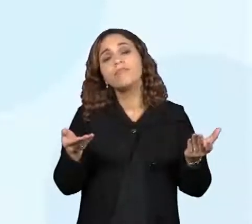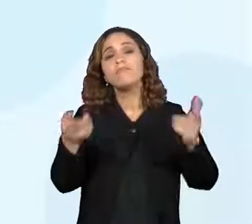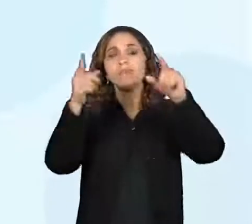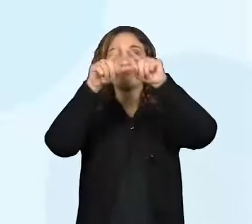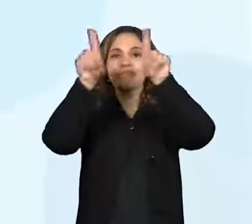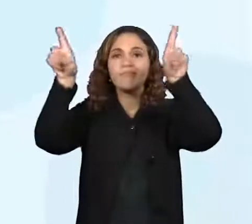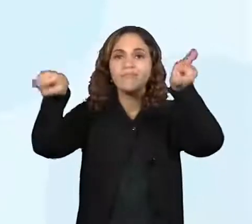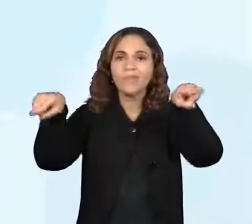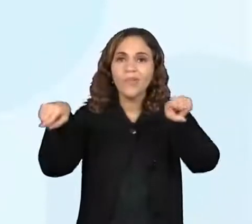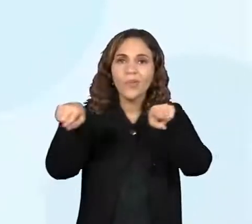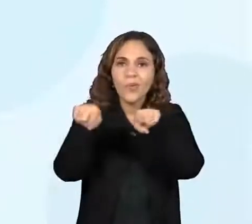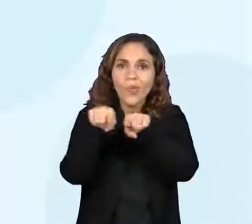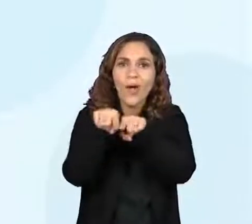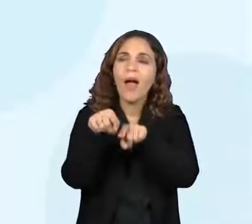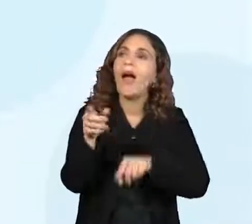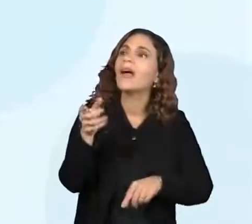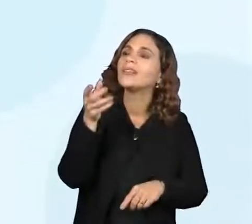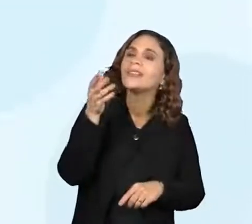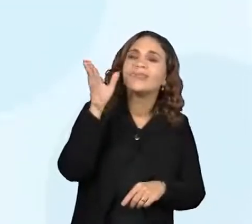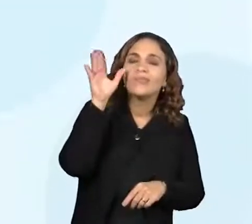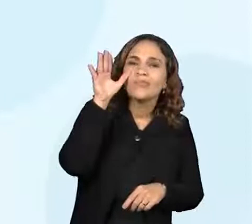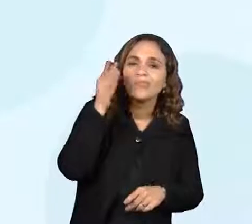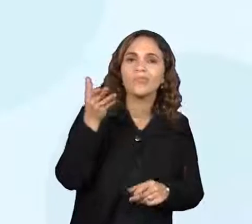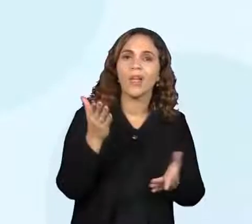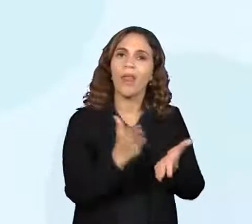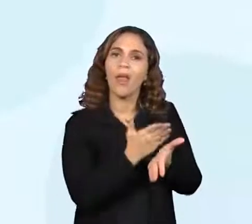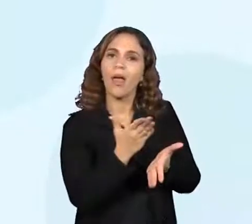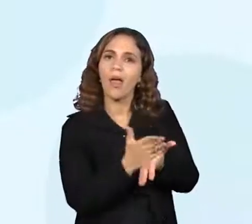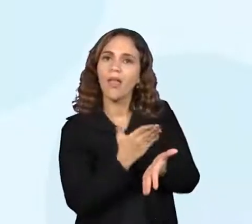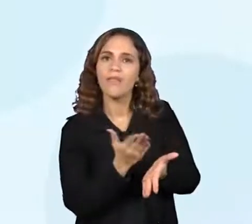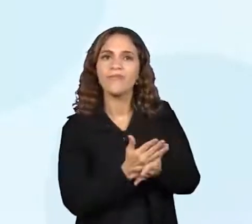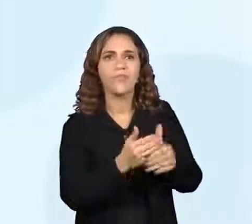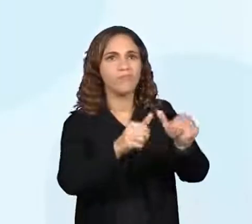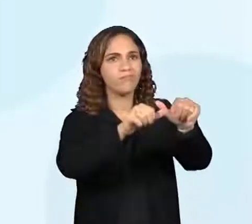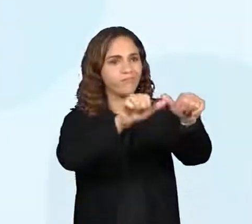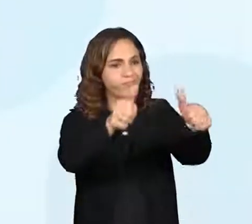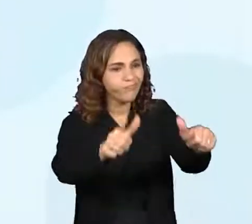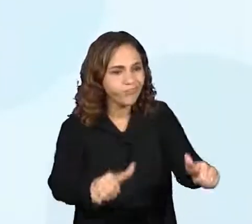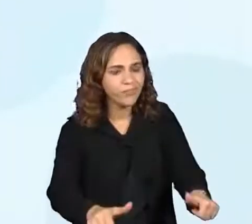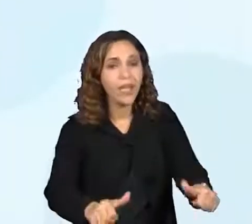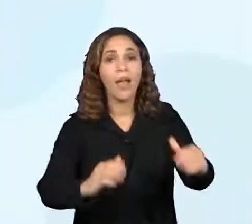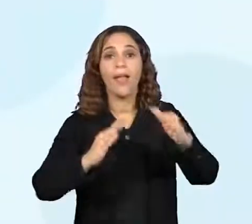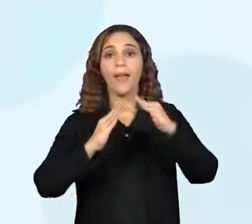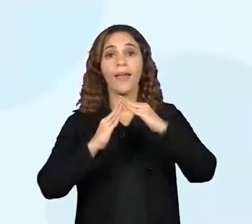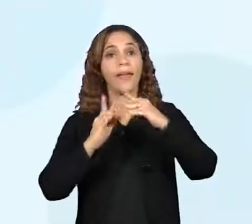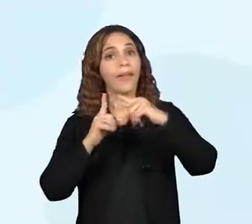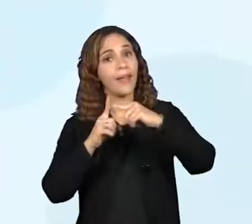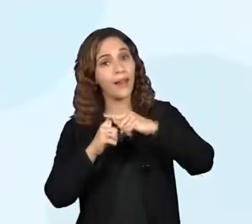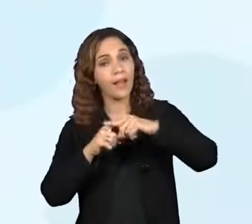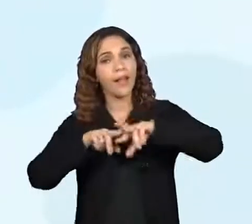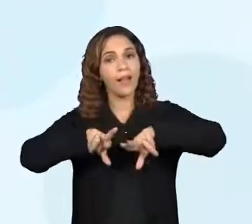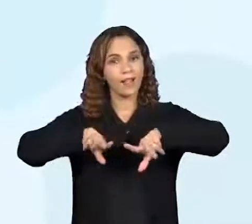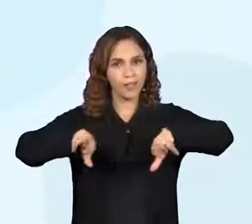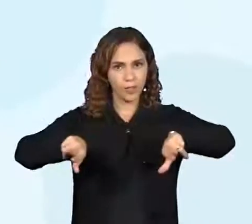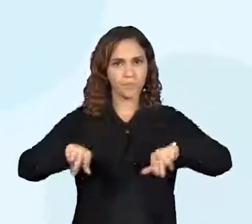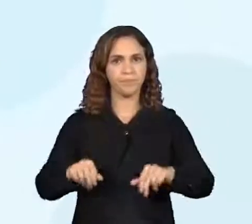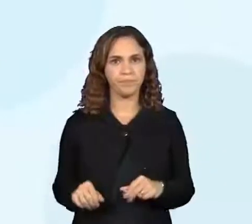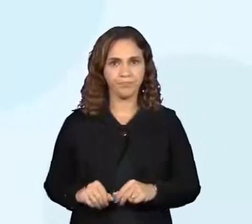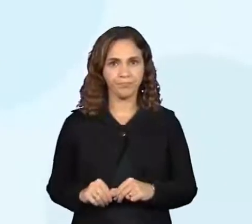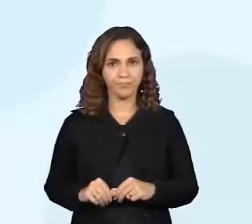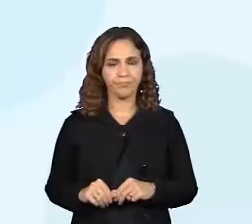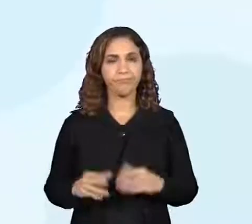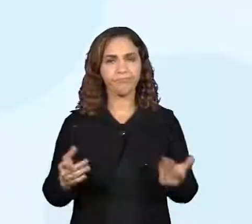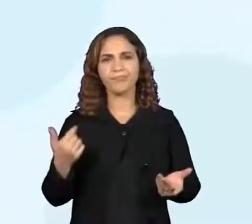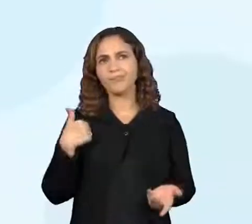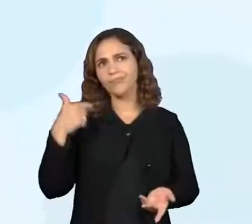obras de artes, livros, igrejas. Muito bem. Então, toda vez que eu